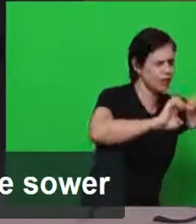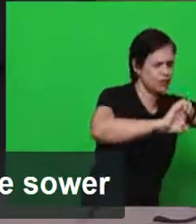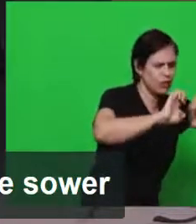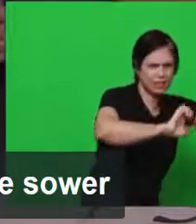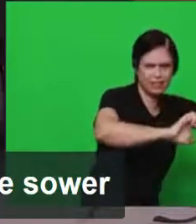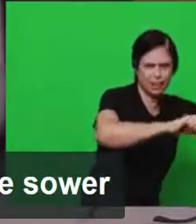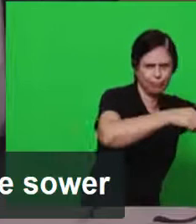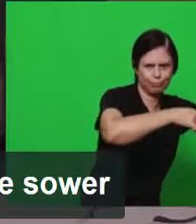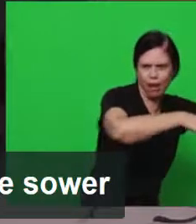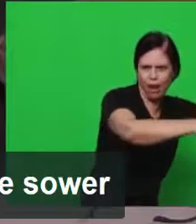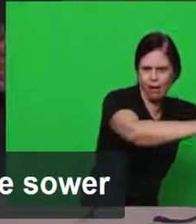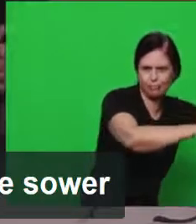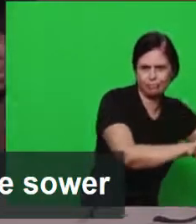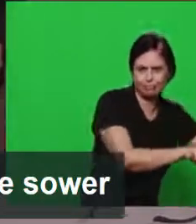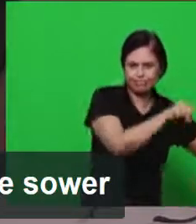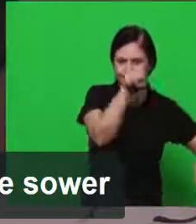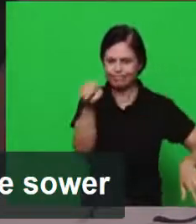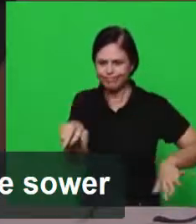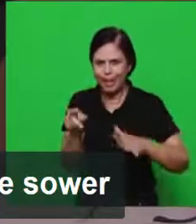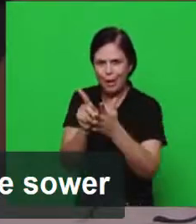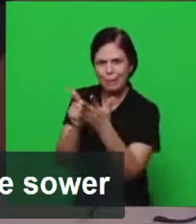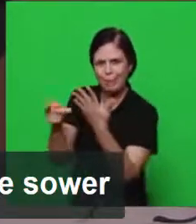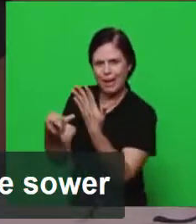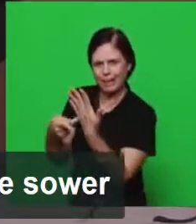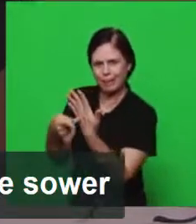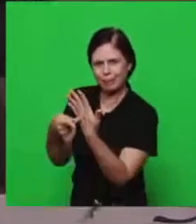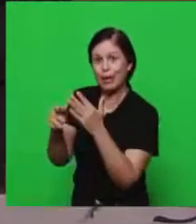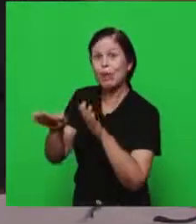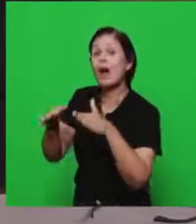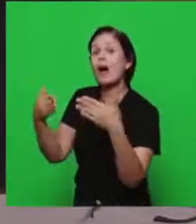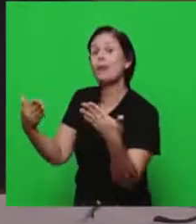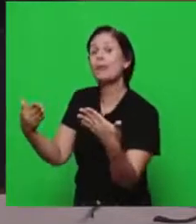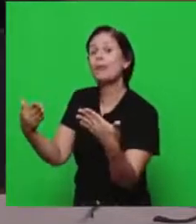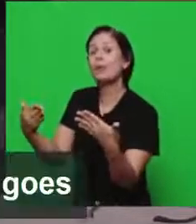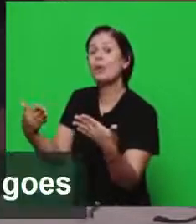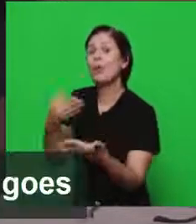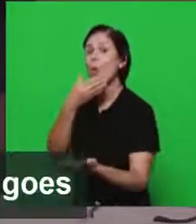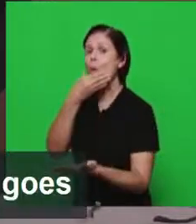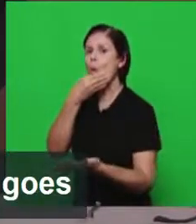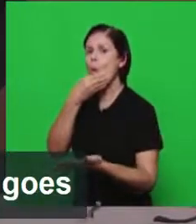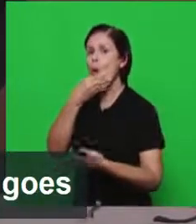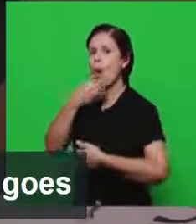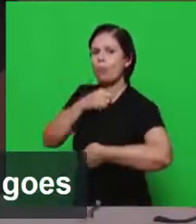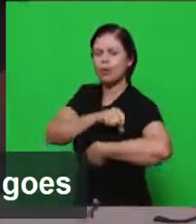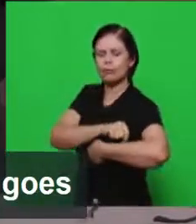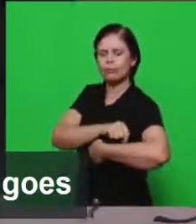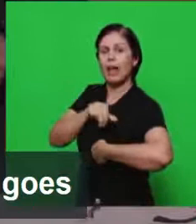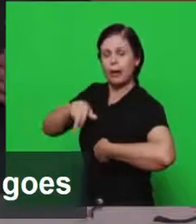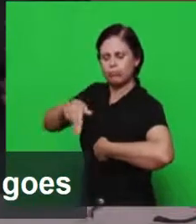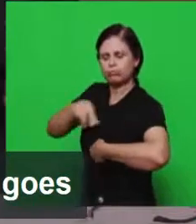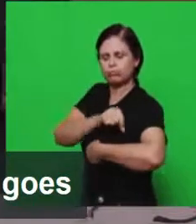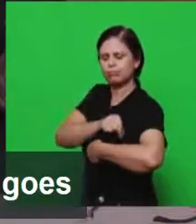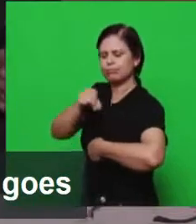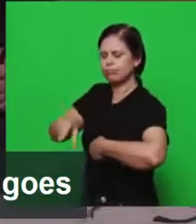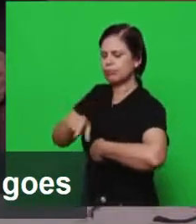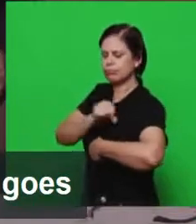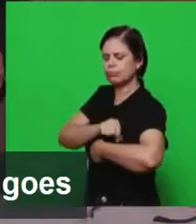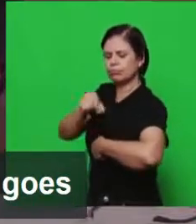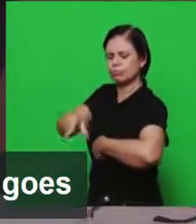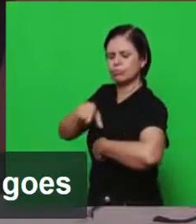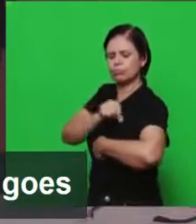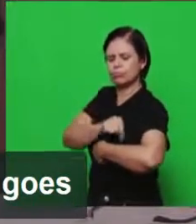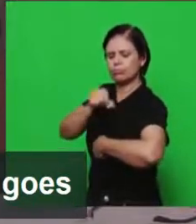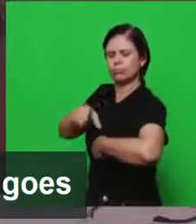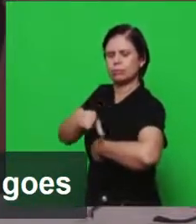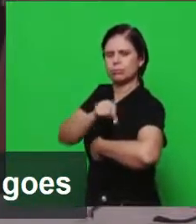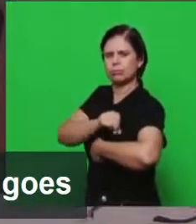é a parábola do semeador na primeira carta o que é que a